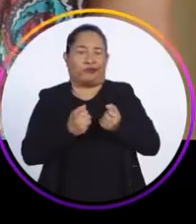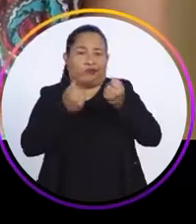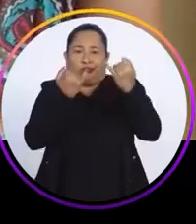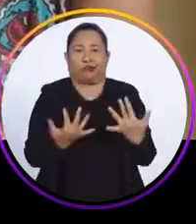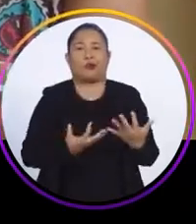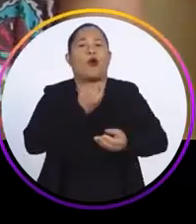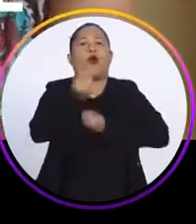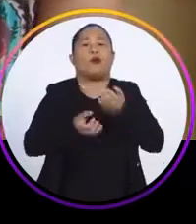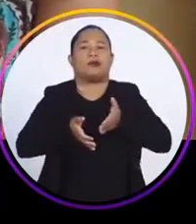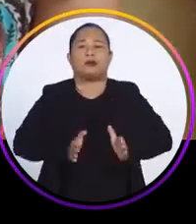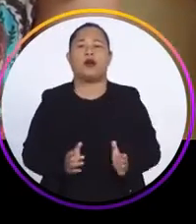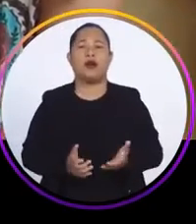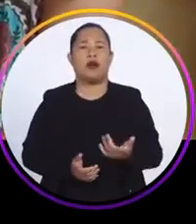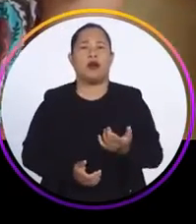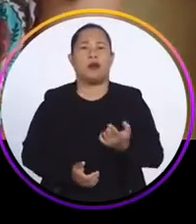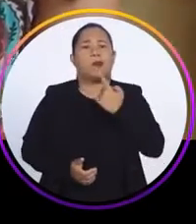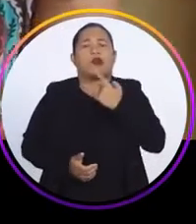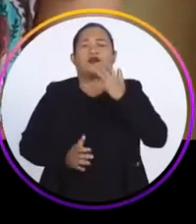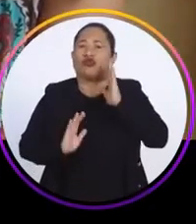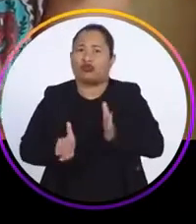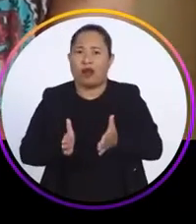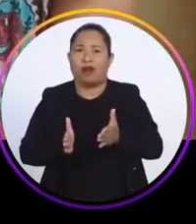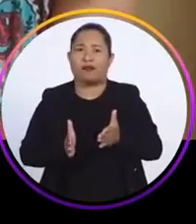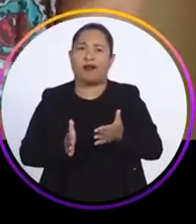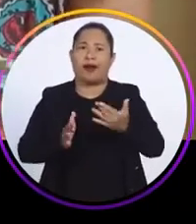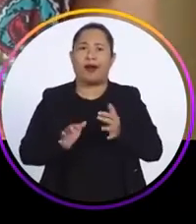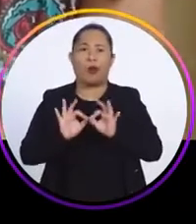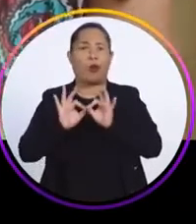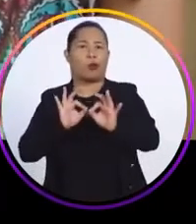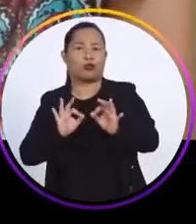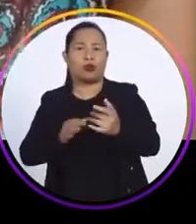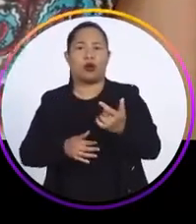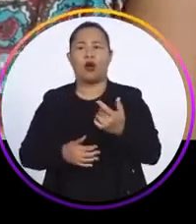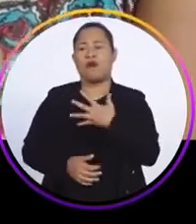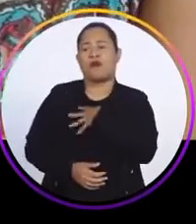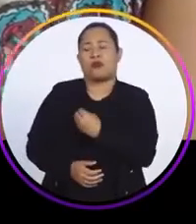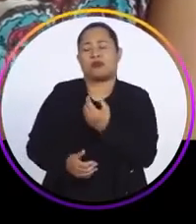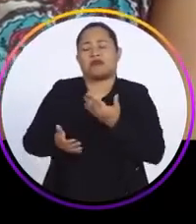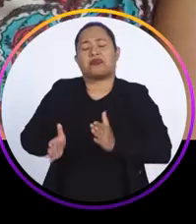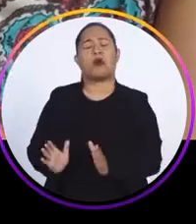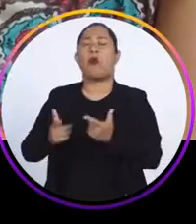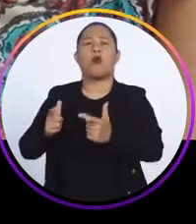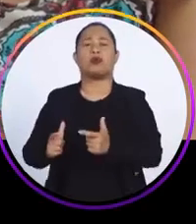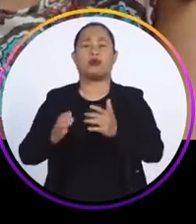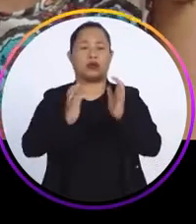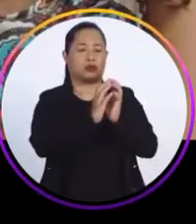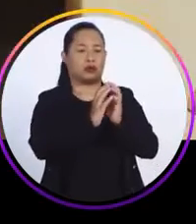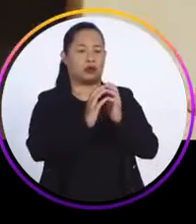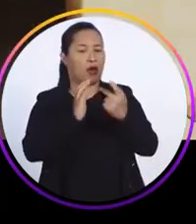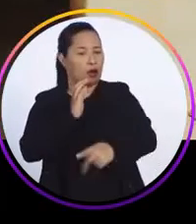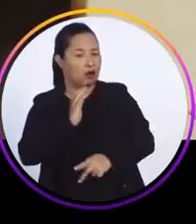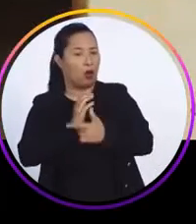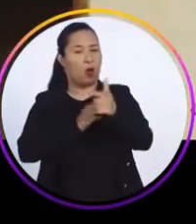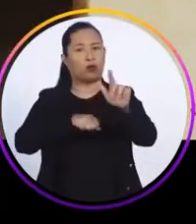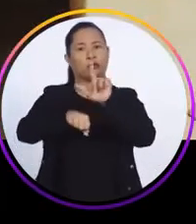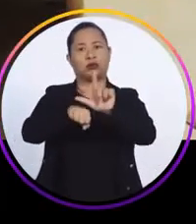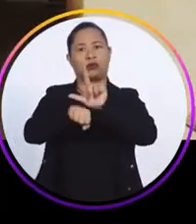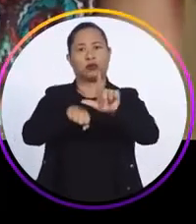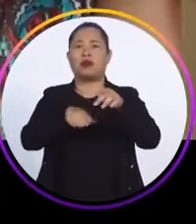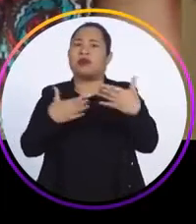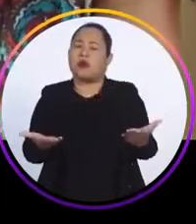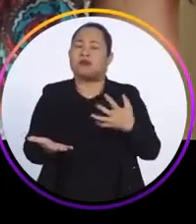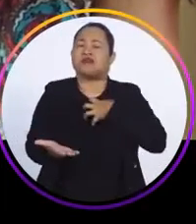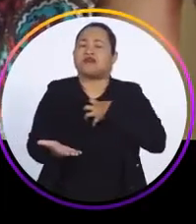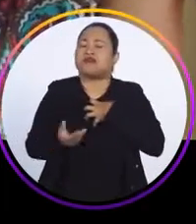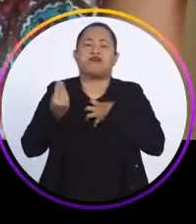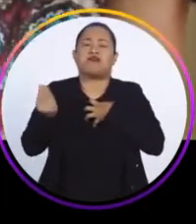Quando eu tô perto de ter menino, me caminha pra longe. Onde nasceram teus outros filhos? Em Recife, um nasceu aqui e outro ele morreu. E